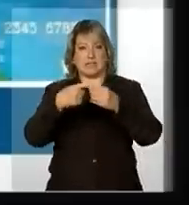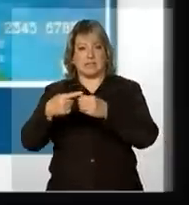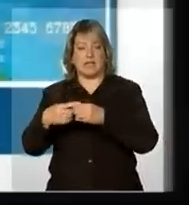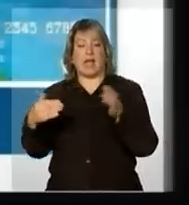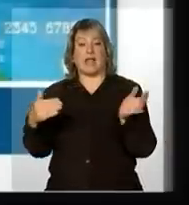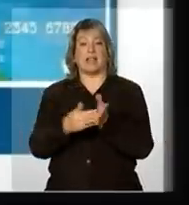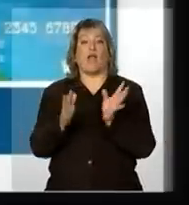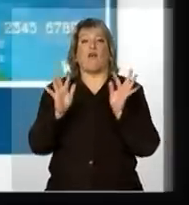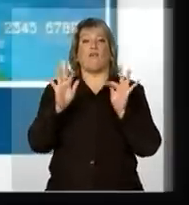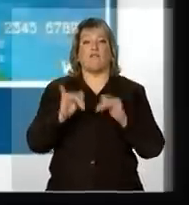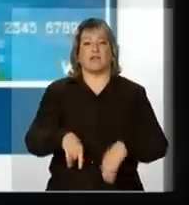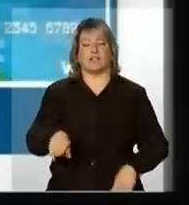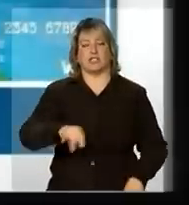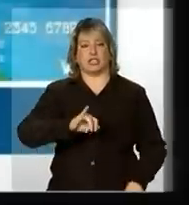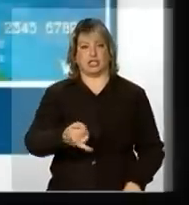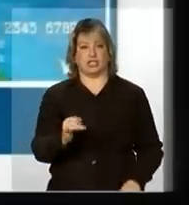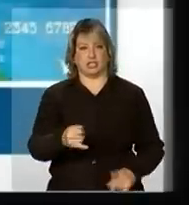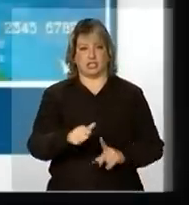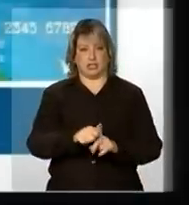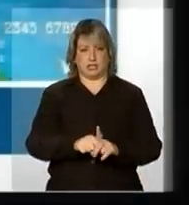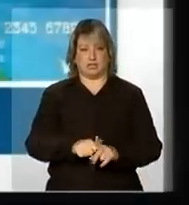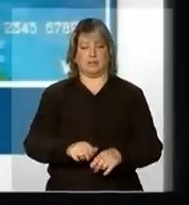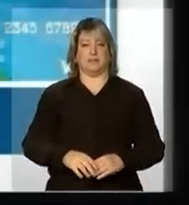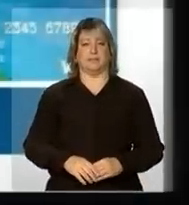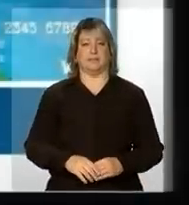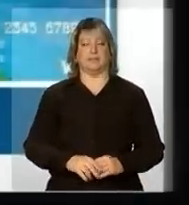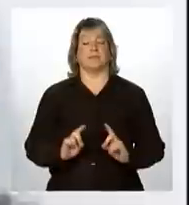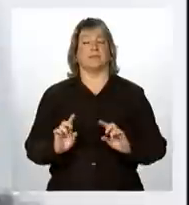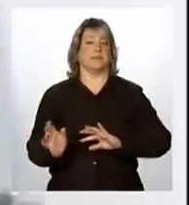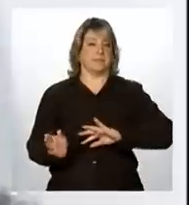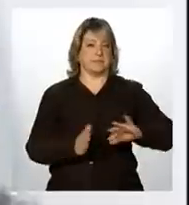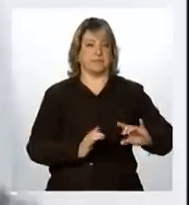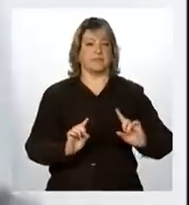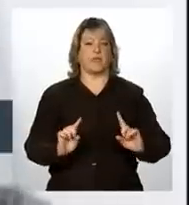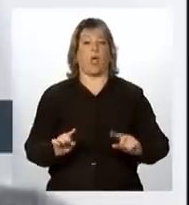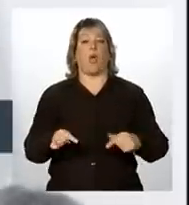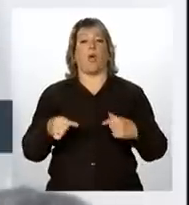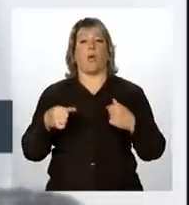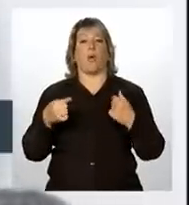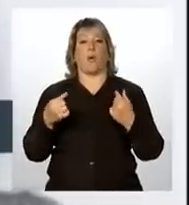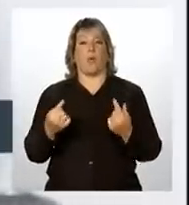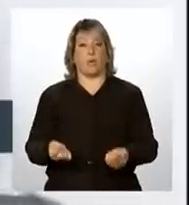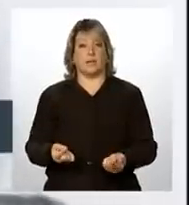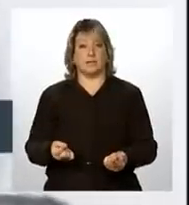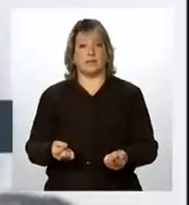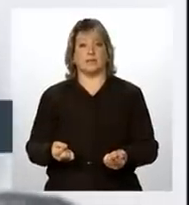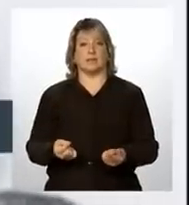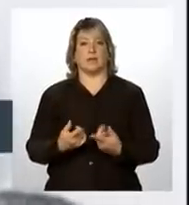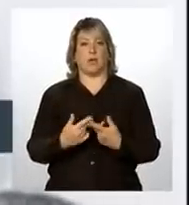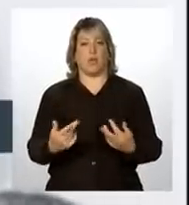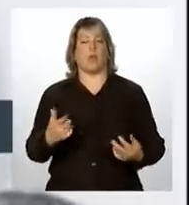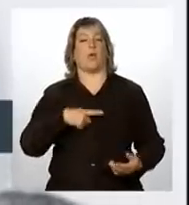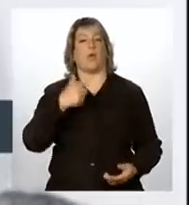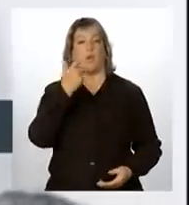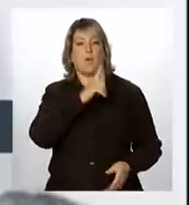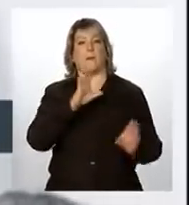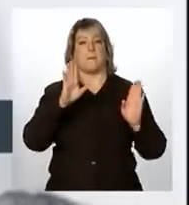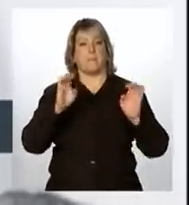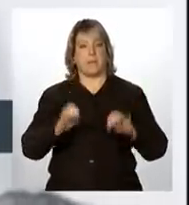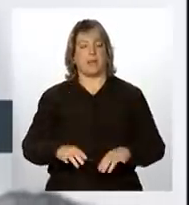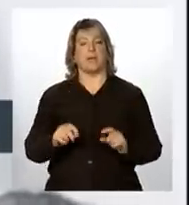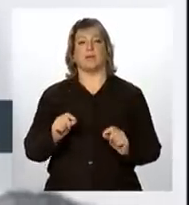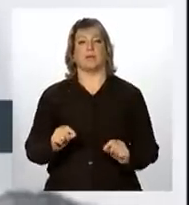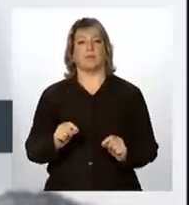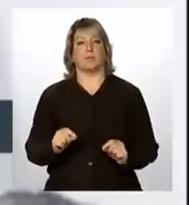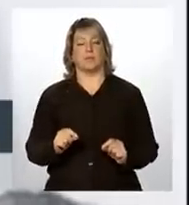de janeiro. Uma outra iniciativa que vem se constituindo um grande sucesso é